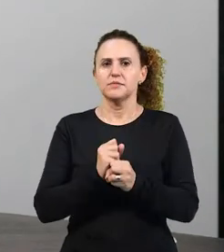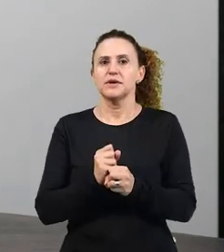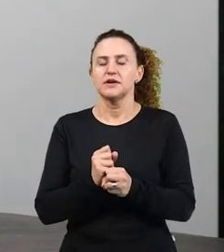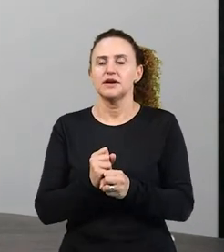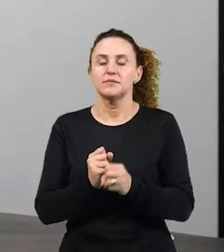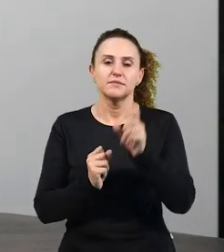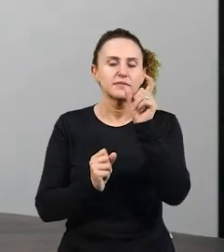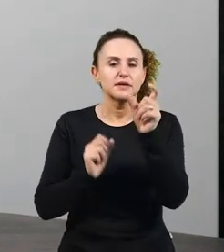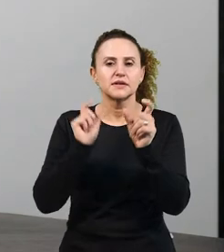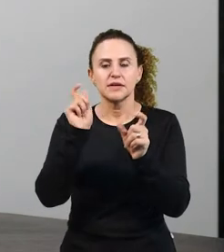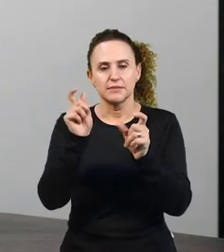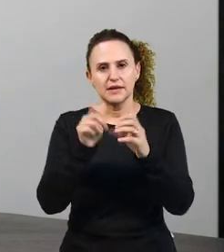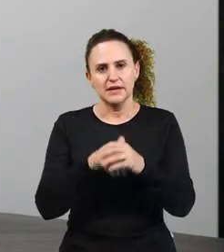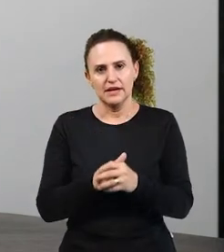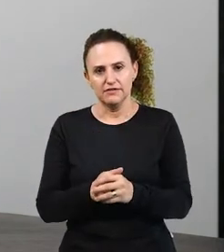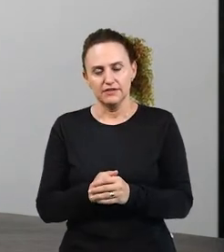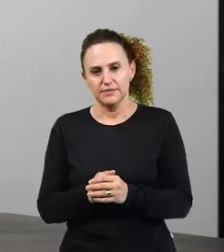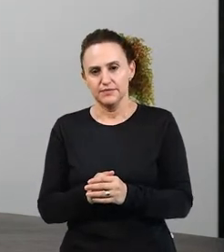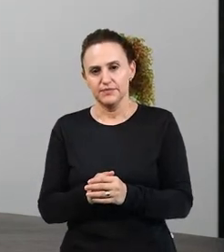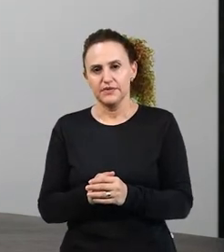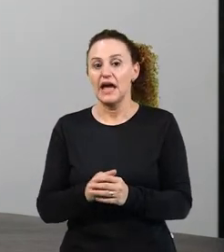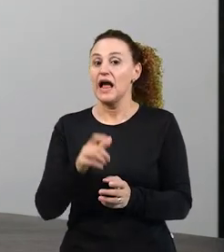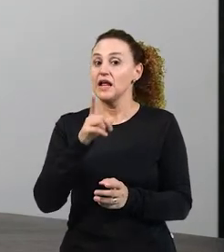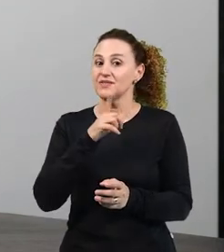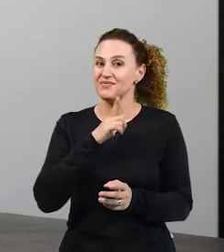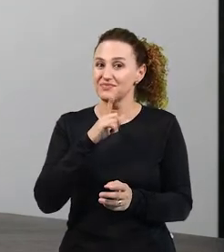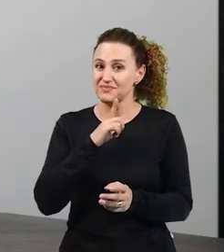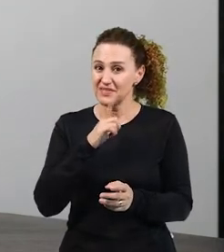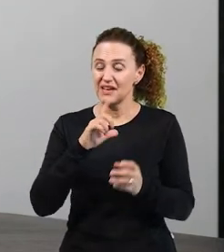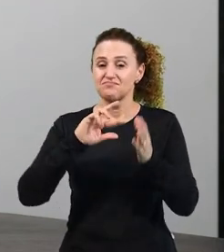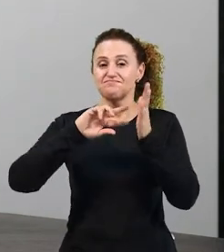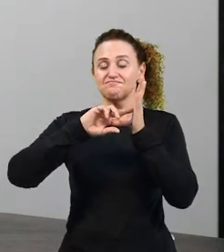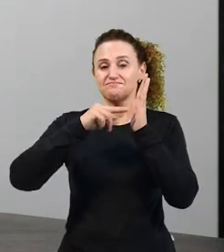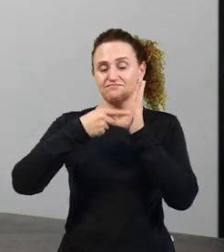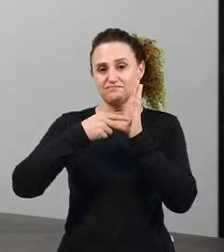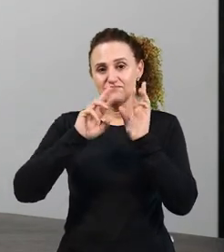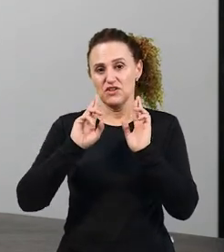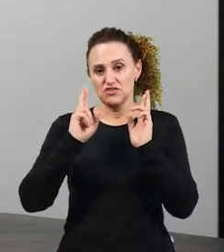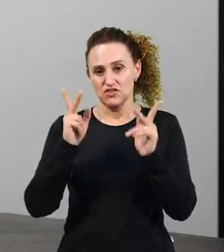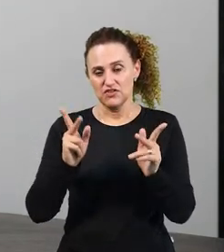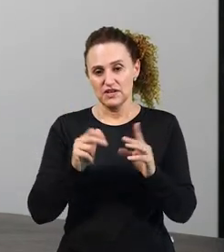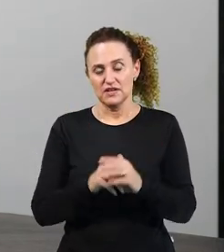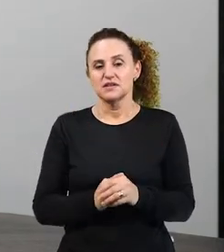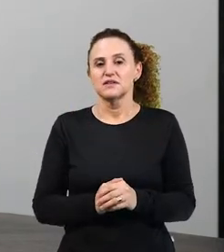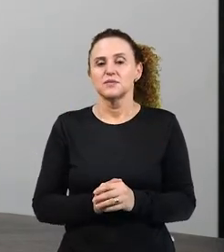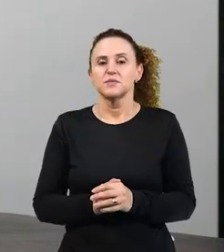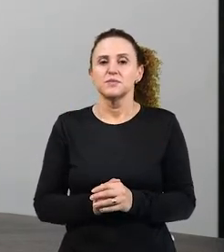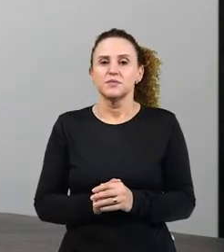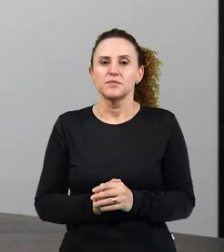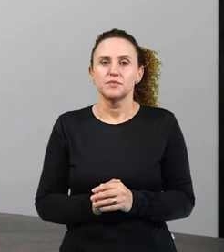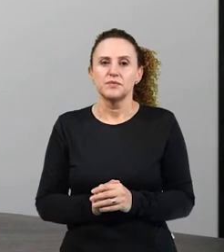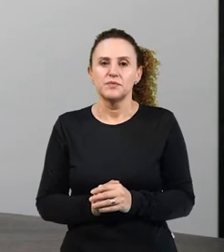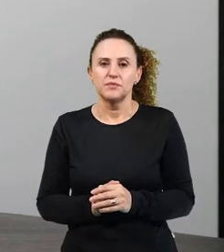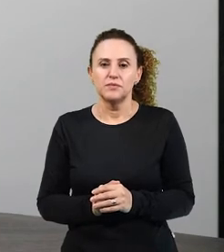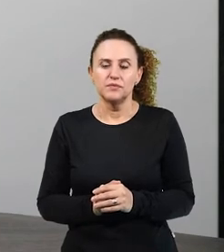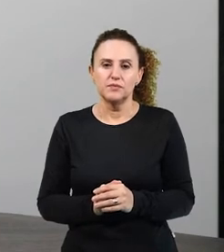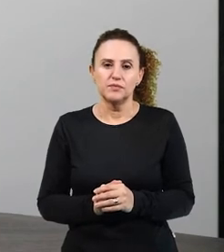palavra com uma mesma forma ela tem significado diferente e também tem função diferente.